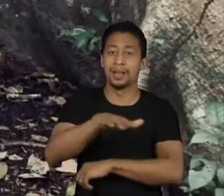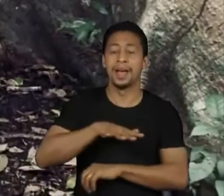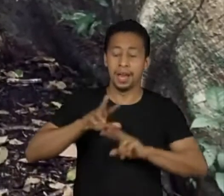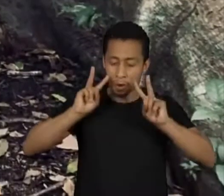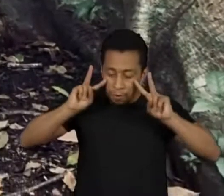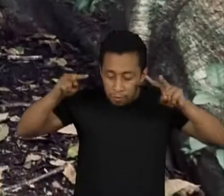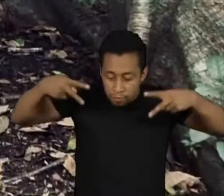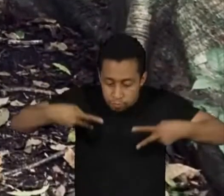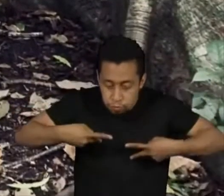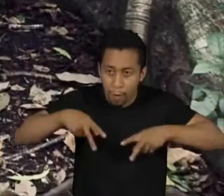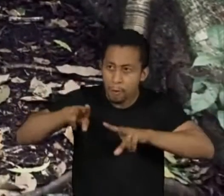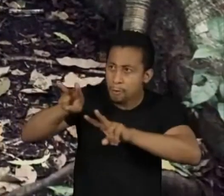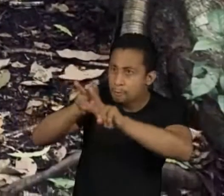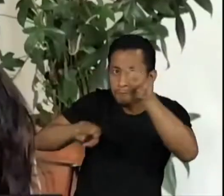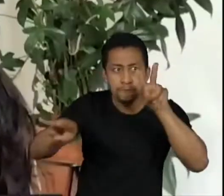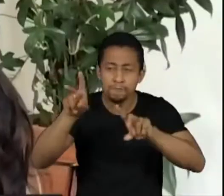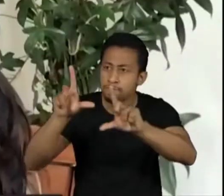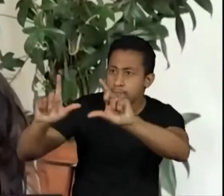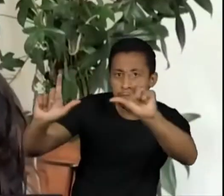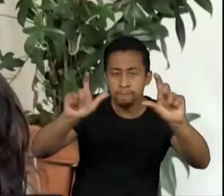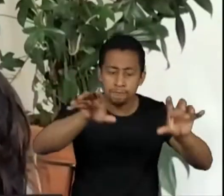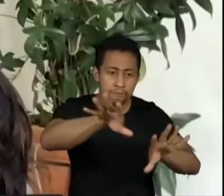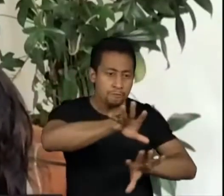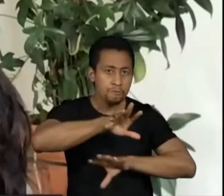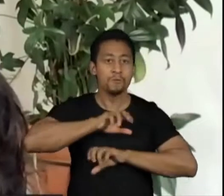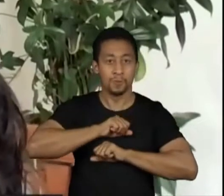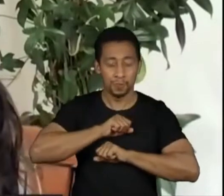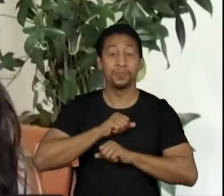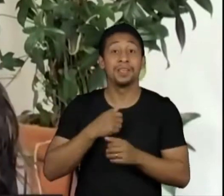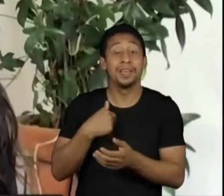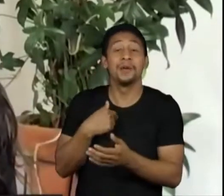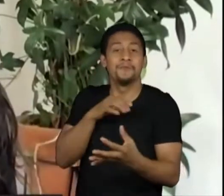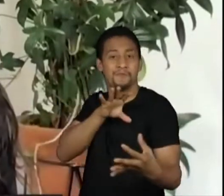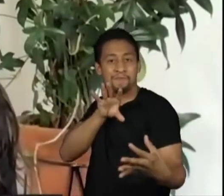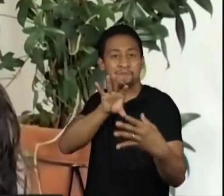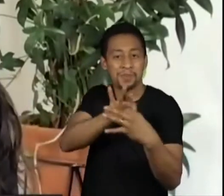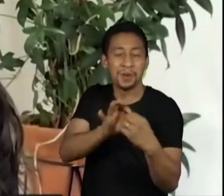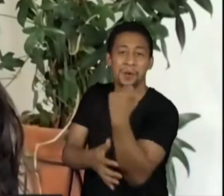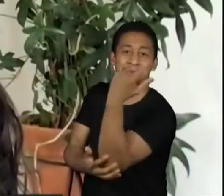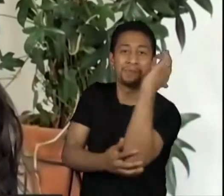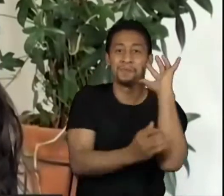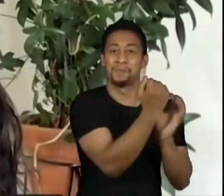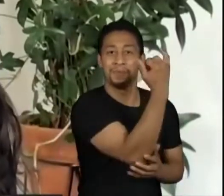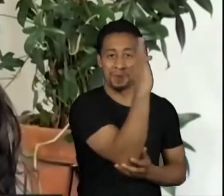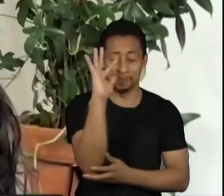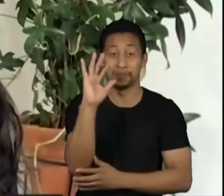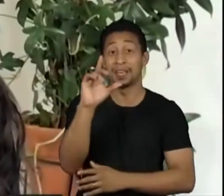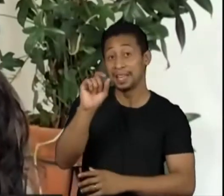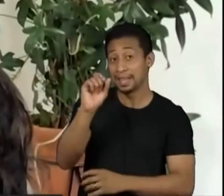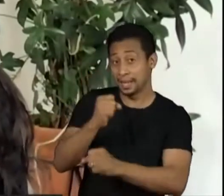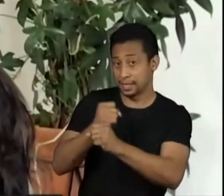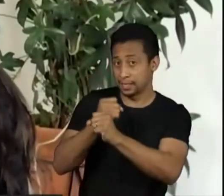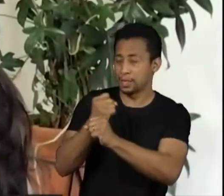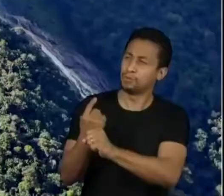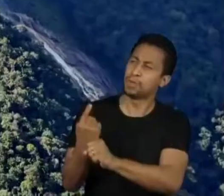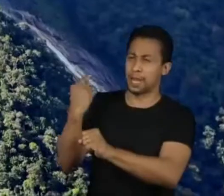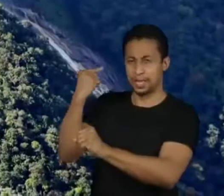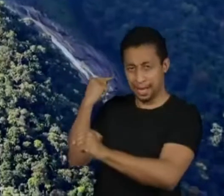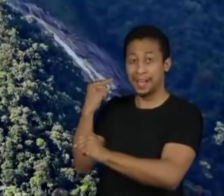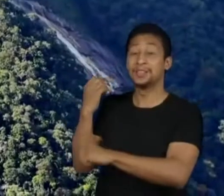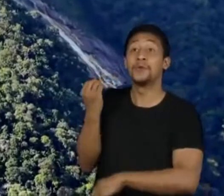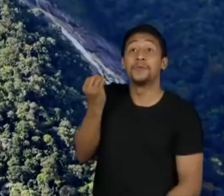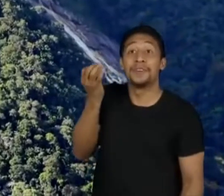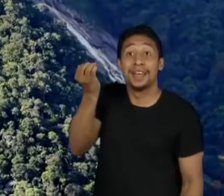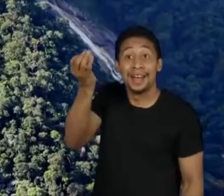visual. Eu sempre tive uma conexão muito profunda com a natureza. E há 10 anos atrás, em uma viagem de